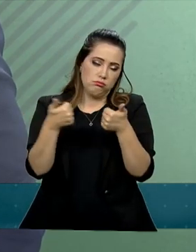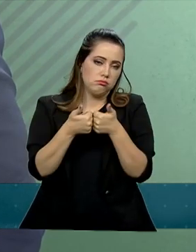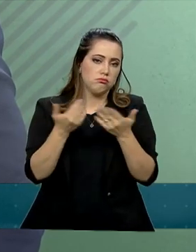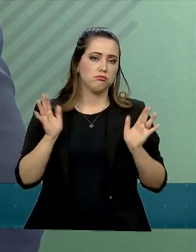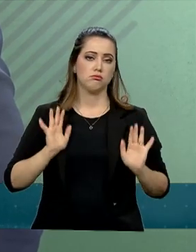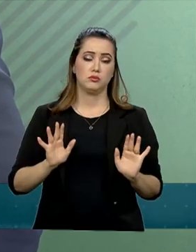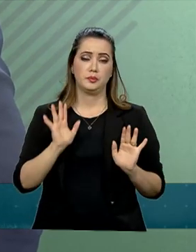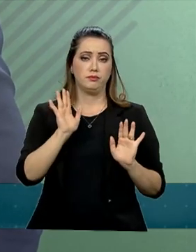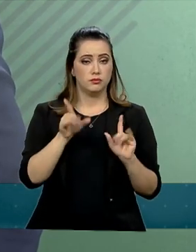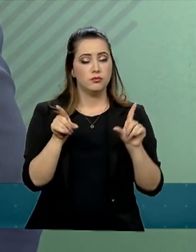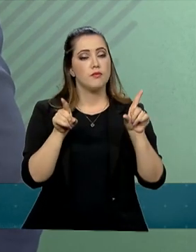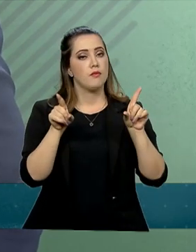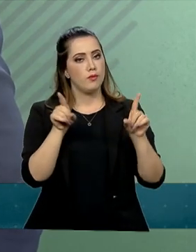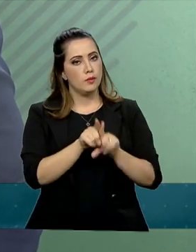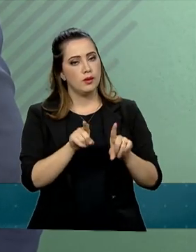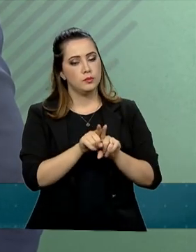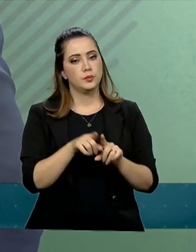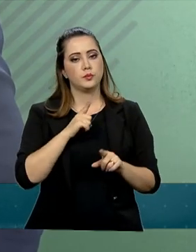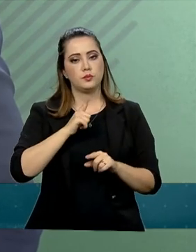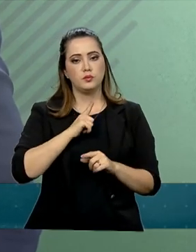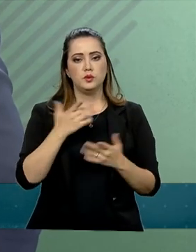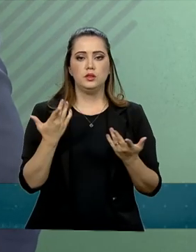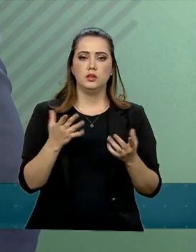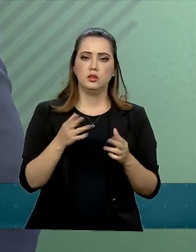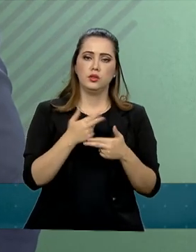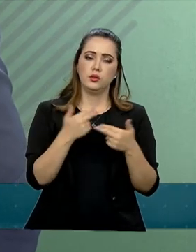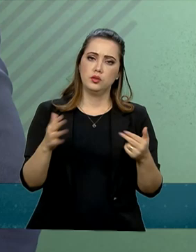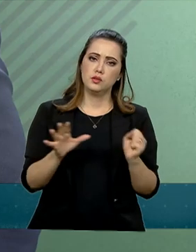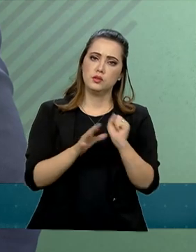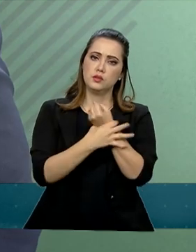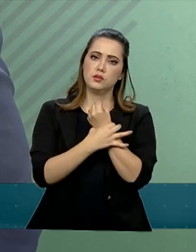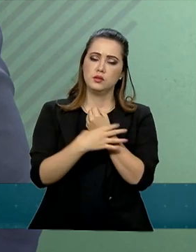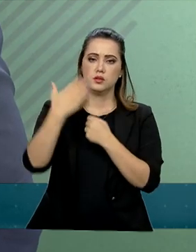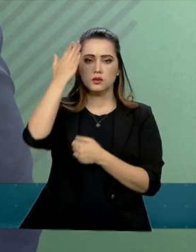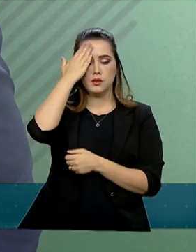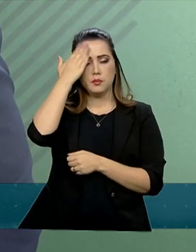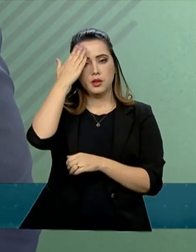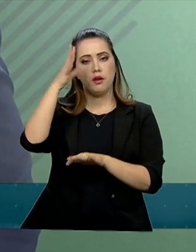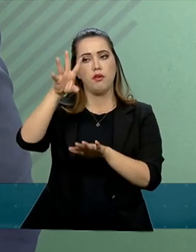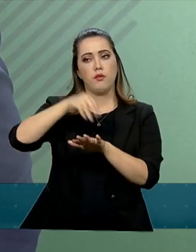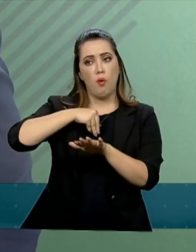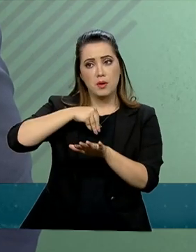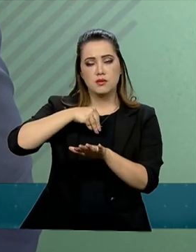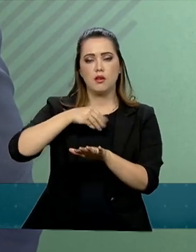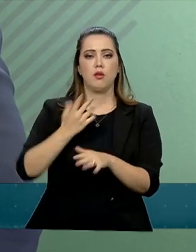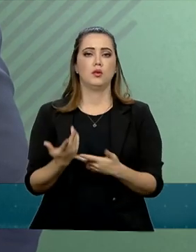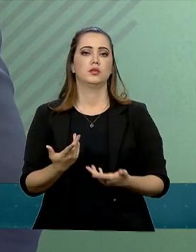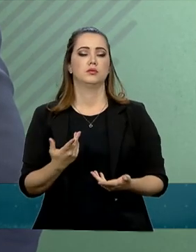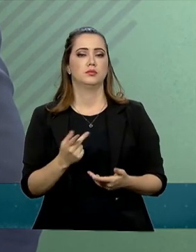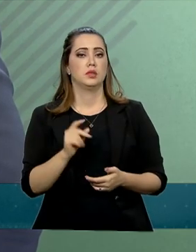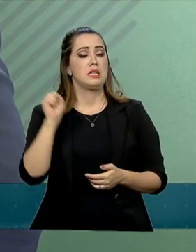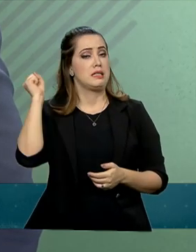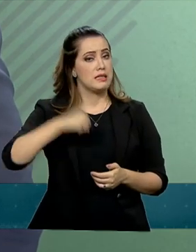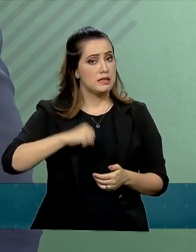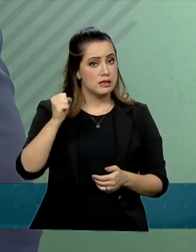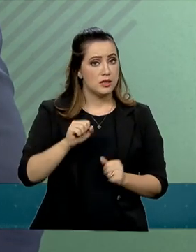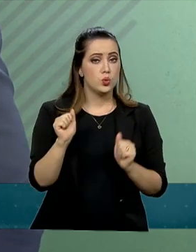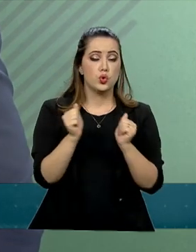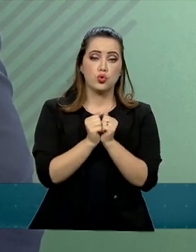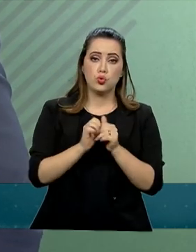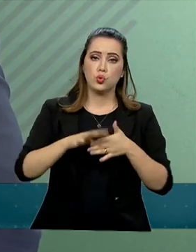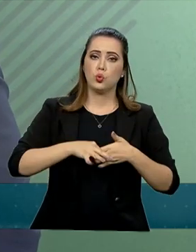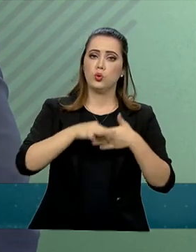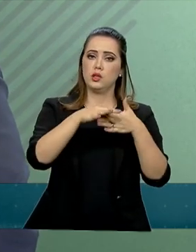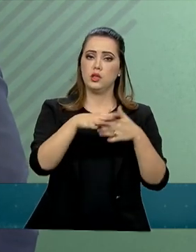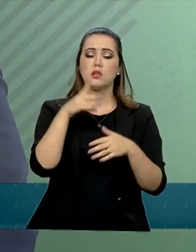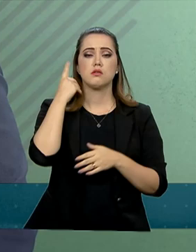Obviamente que há também modos seguros de obter a informação. O presidente, sim, vem mantendo contato com seus líderes, com